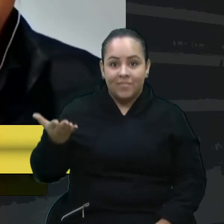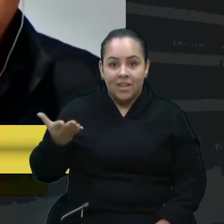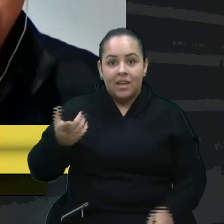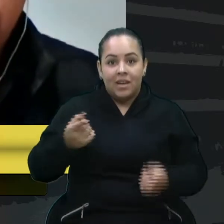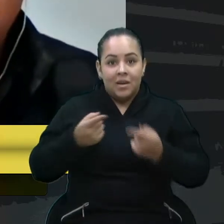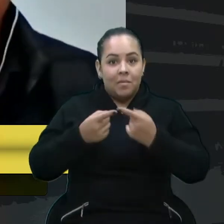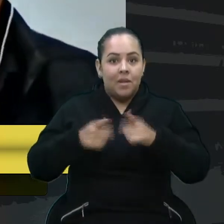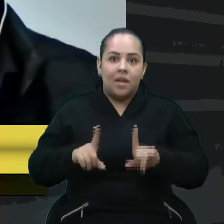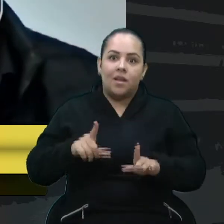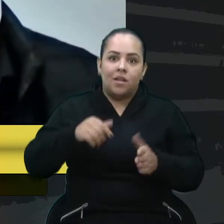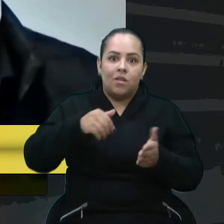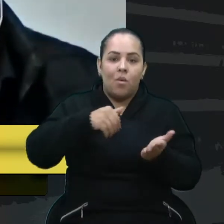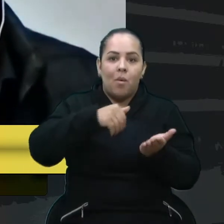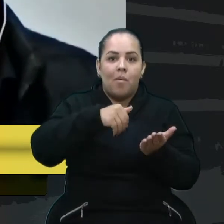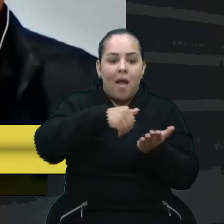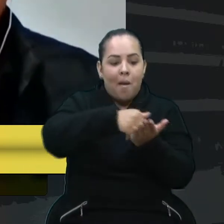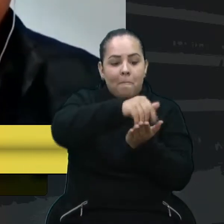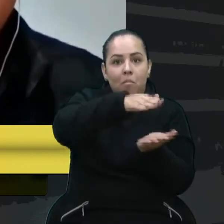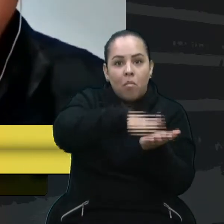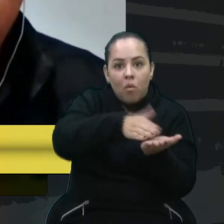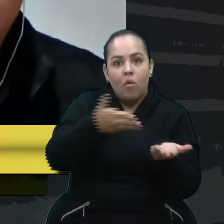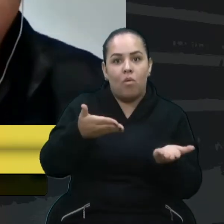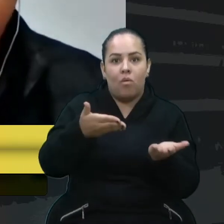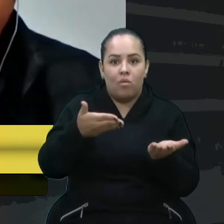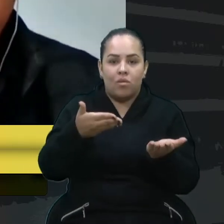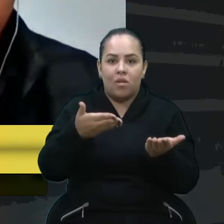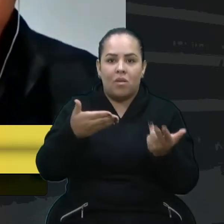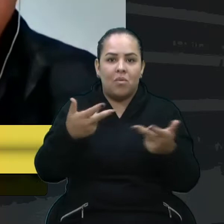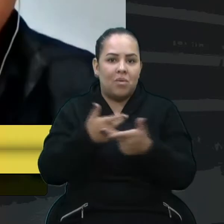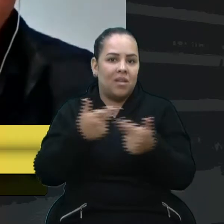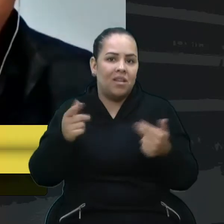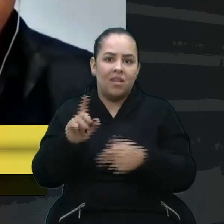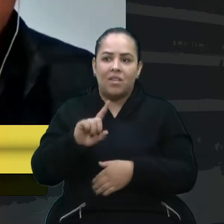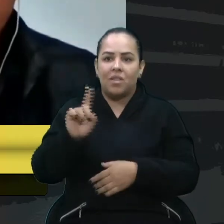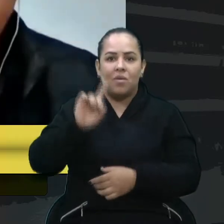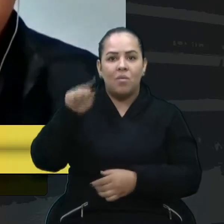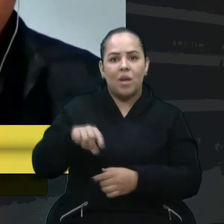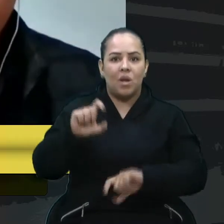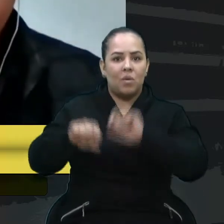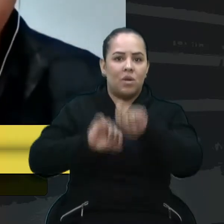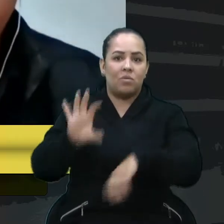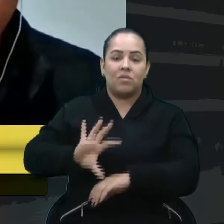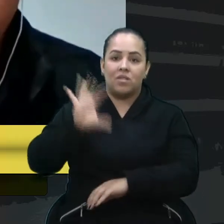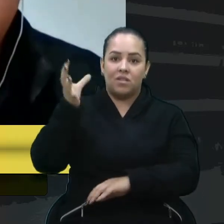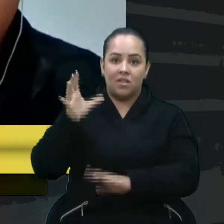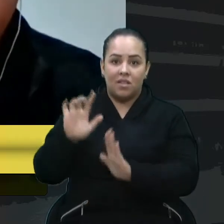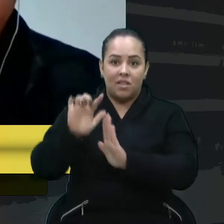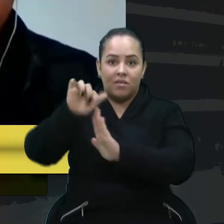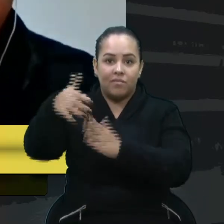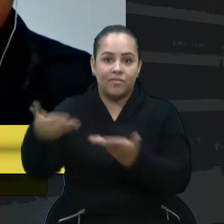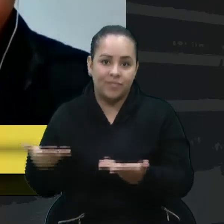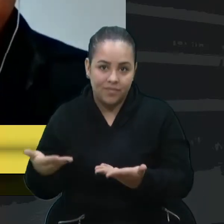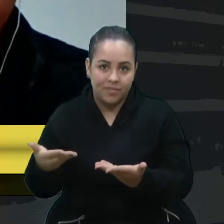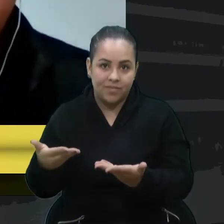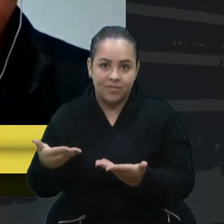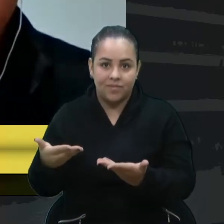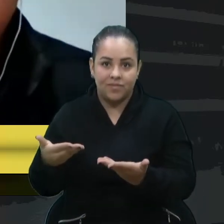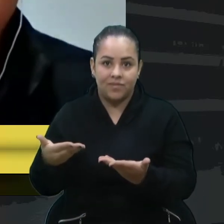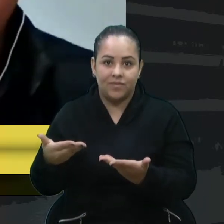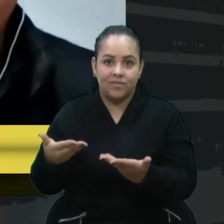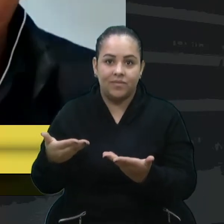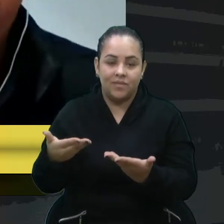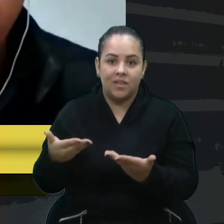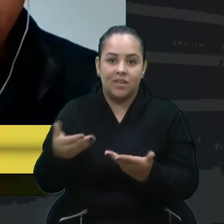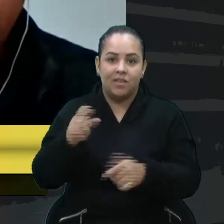uma multa, alguma coisa desse gênero, não geraria o que aconteceu posterior. Nós temos que ver o que foi posterior.